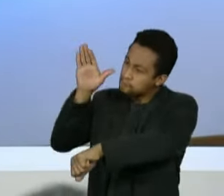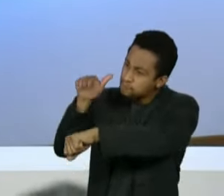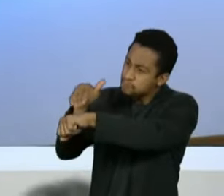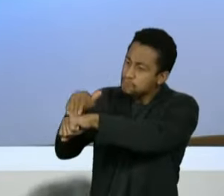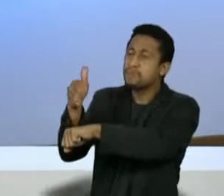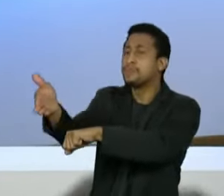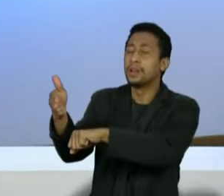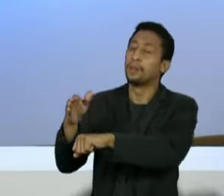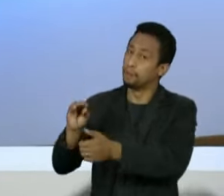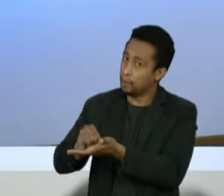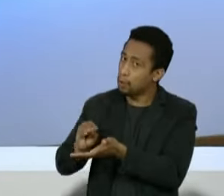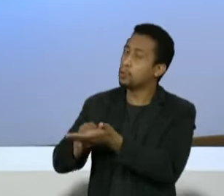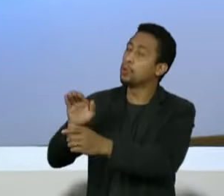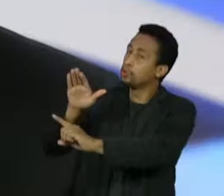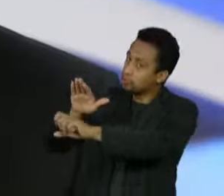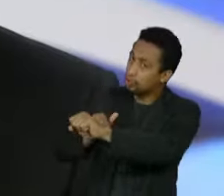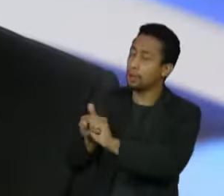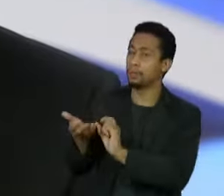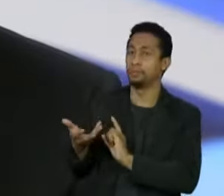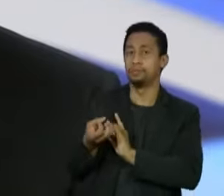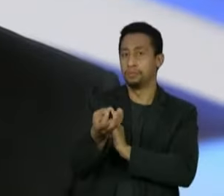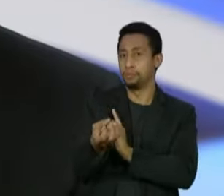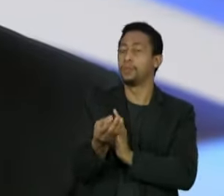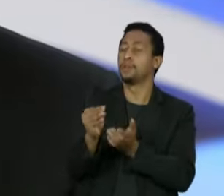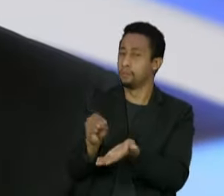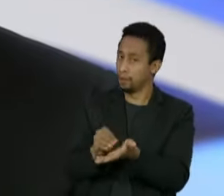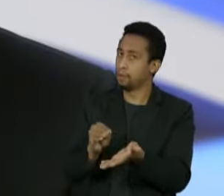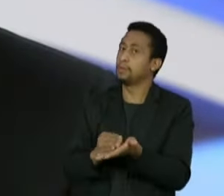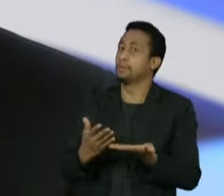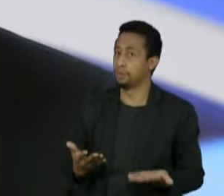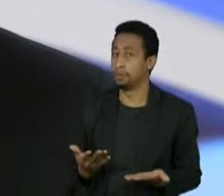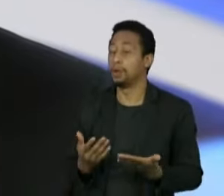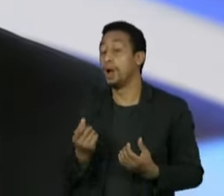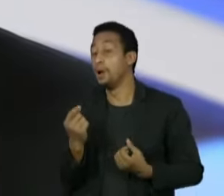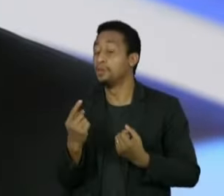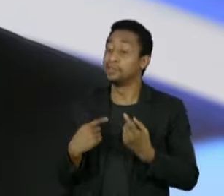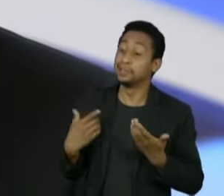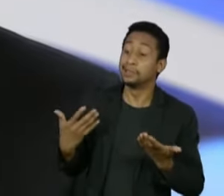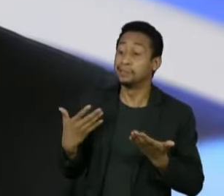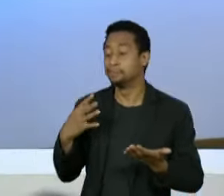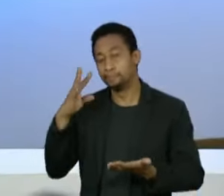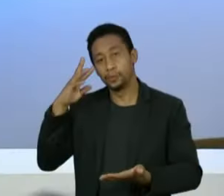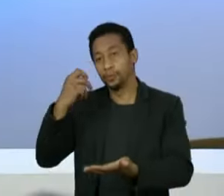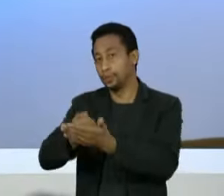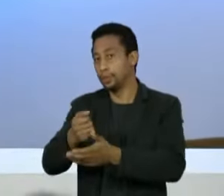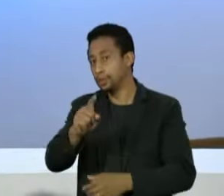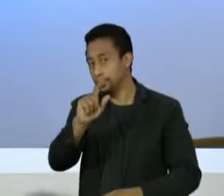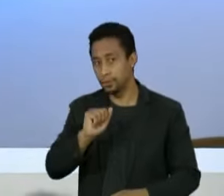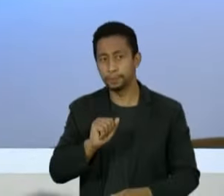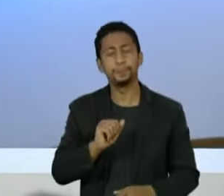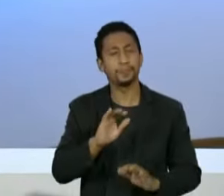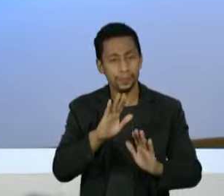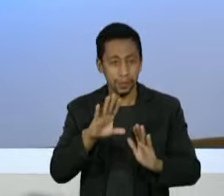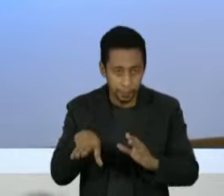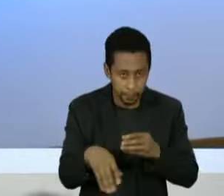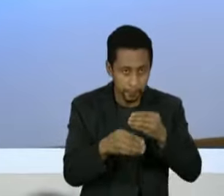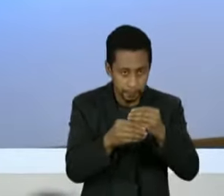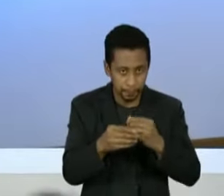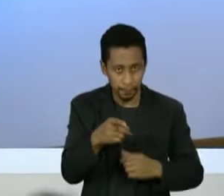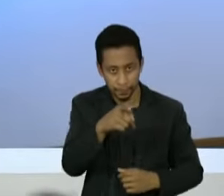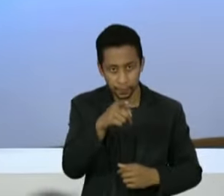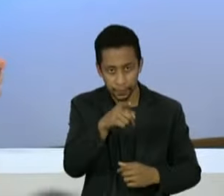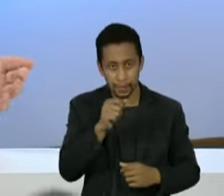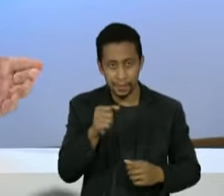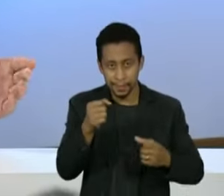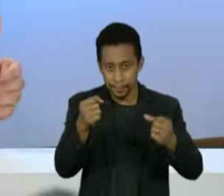essa tragédia e ele não foi convocado porque faltou a alguns colegas a decisão de fazê-lo. Só um ponto, Vera, por favor, porque o senhor falou